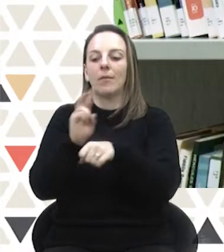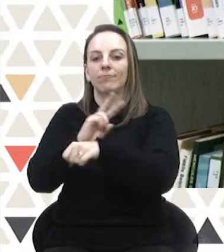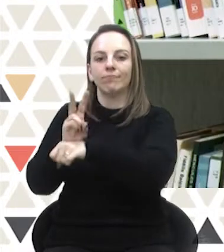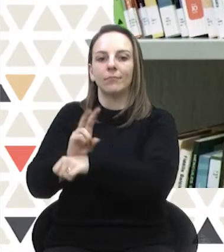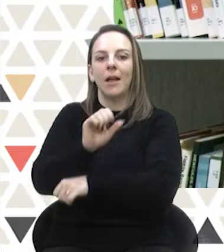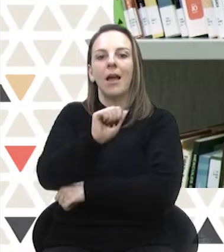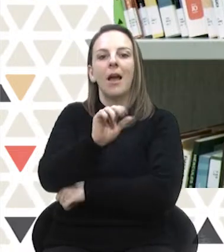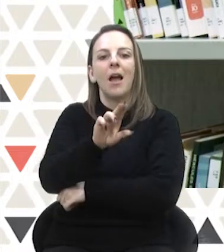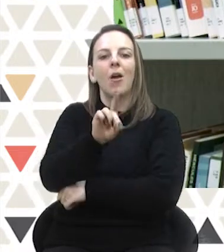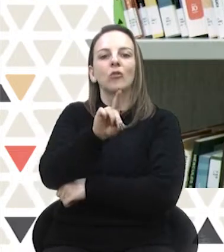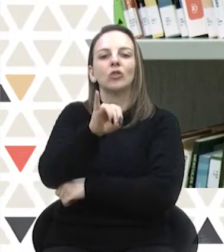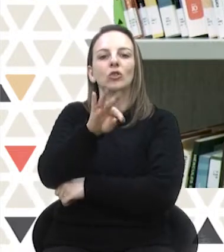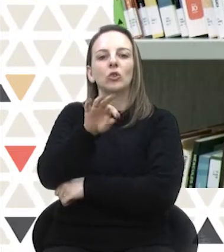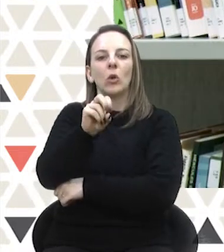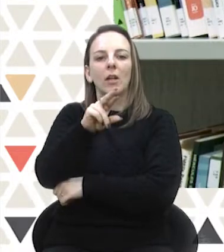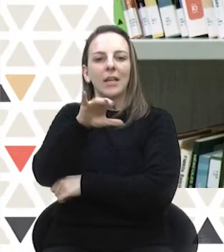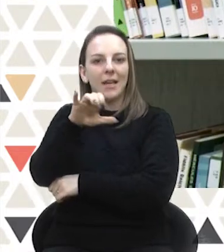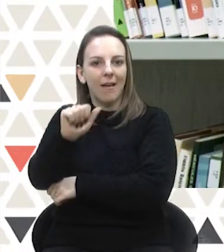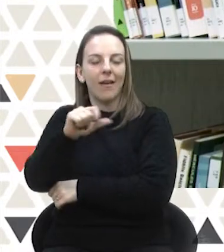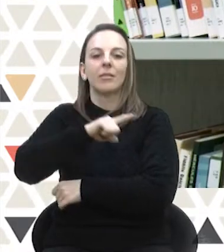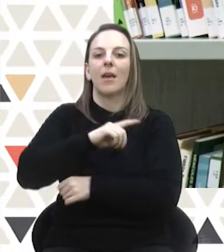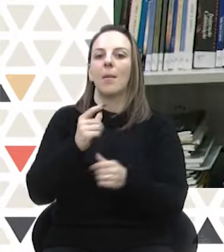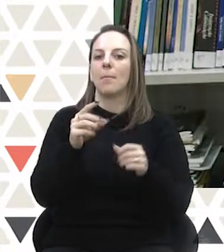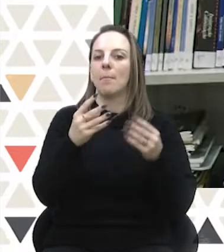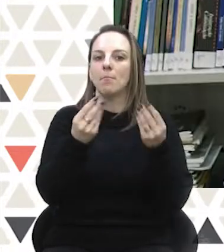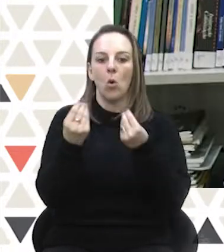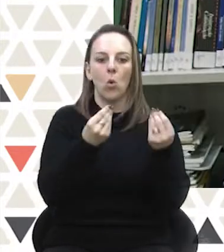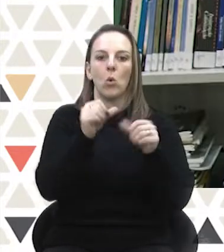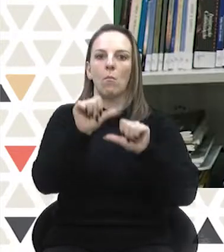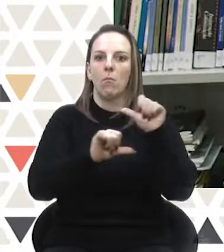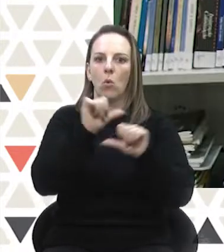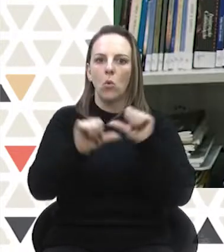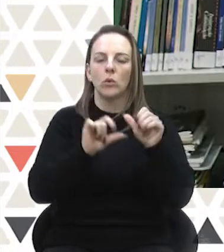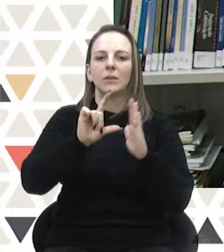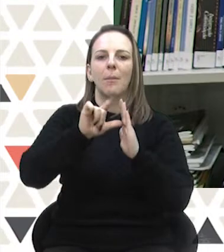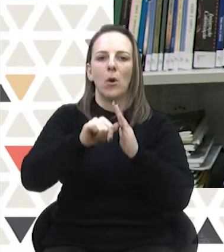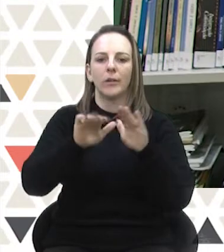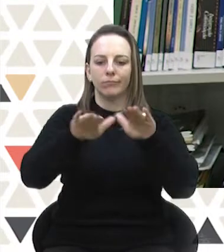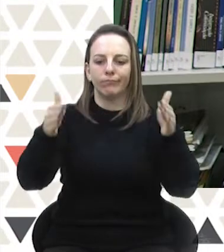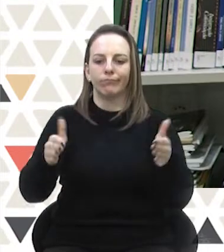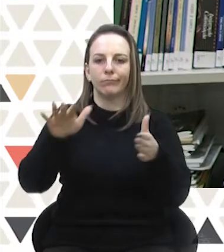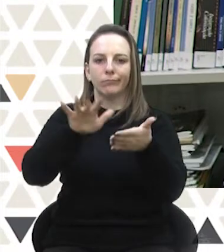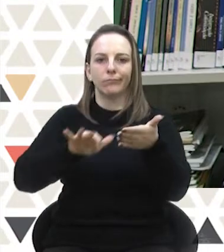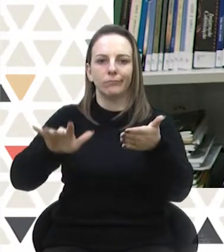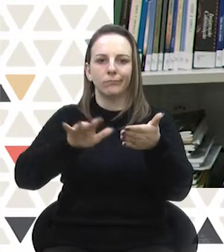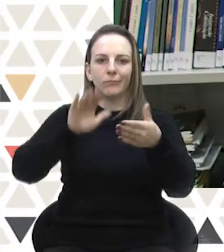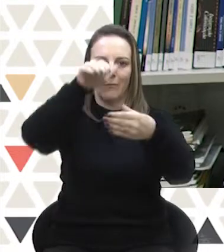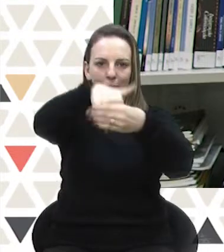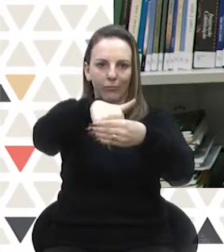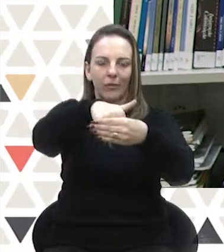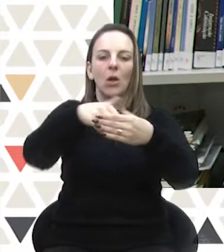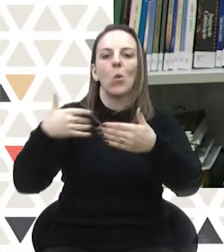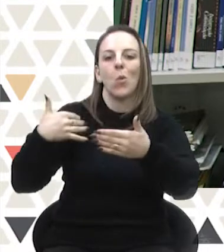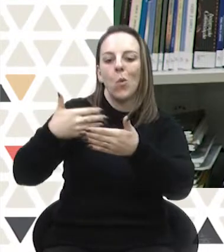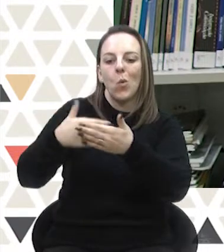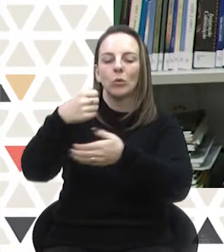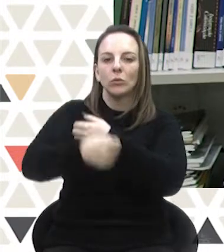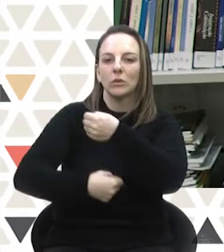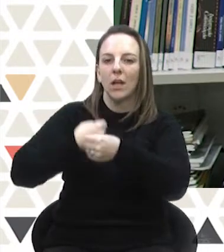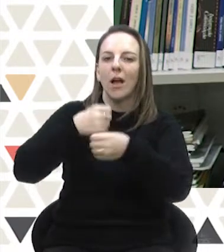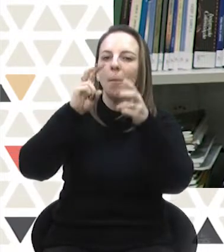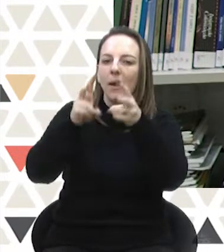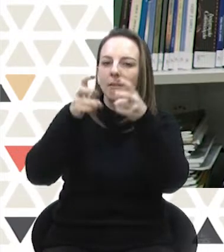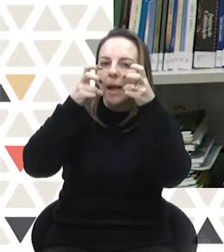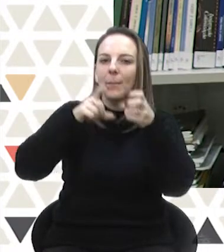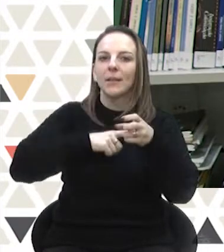Auditoria, nós temos bastante modificações depois da União Eletrônica, e nos últimos anos a gente verifica